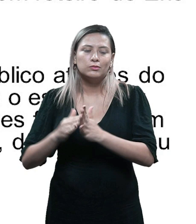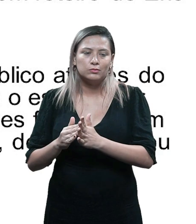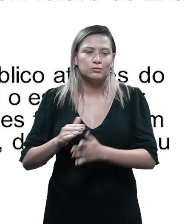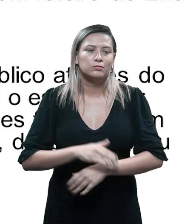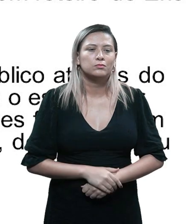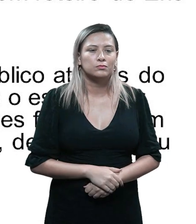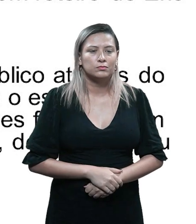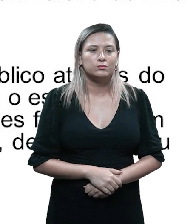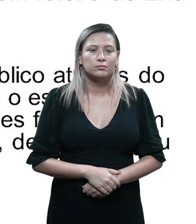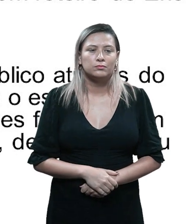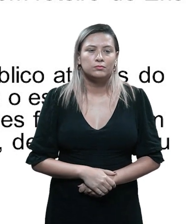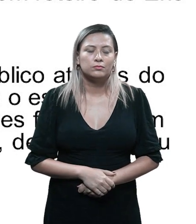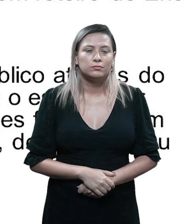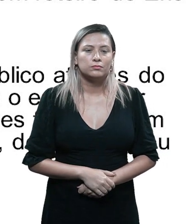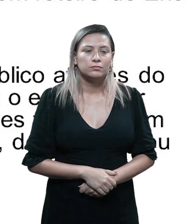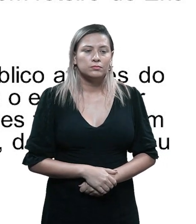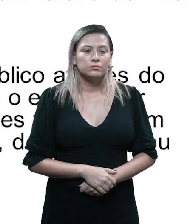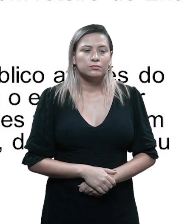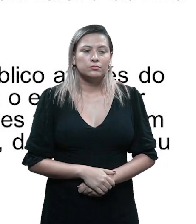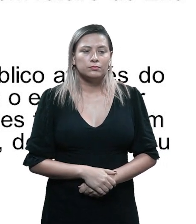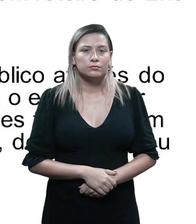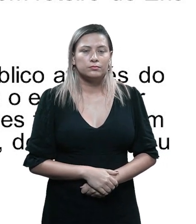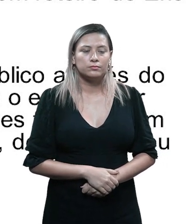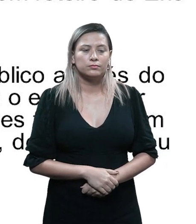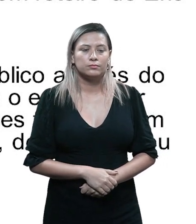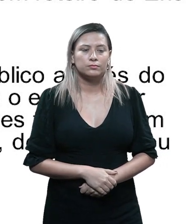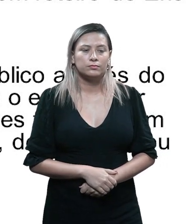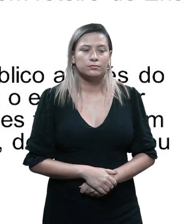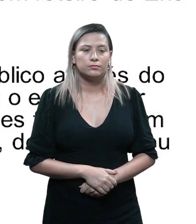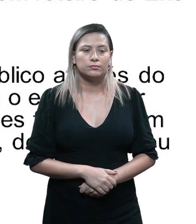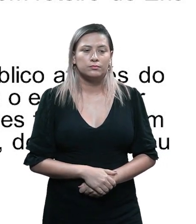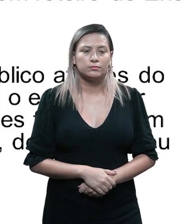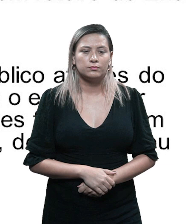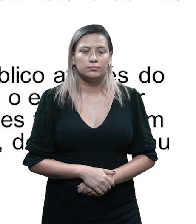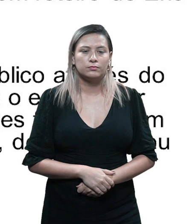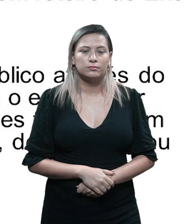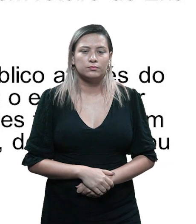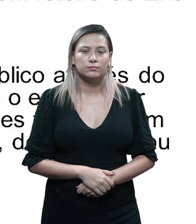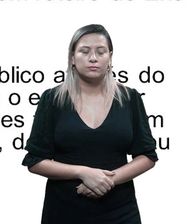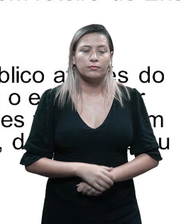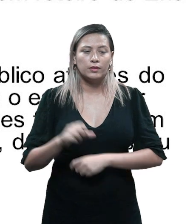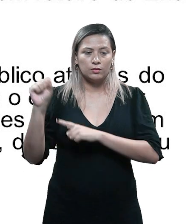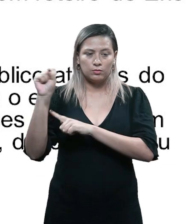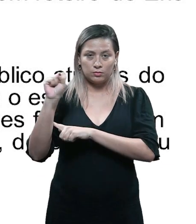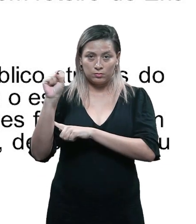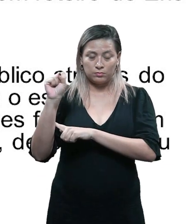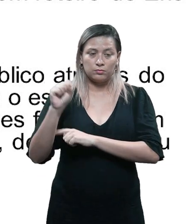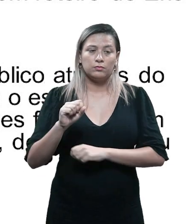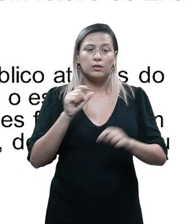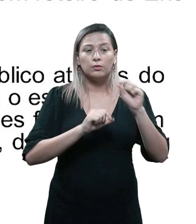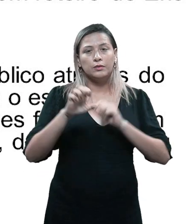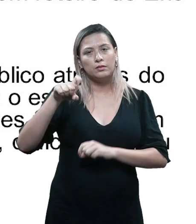exemplo dessa ferramenta que é a unidade do roteiro. A oitava ferramenta é a